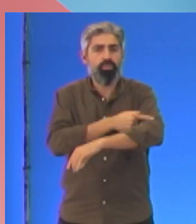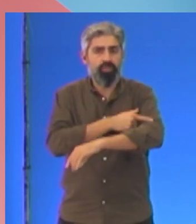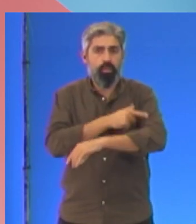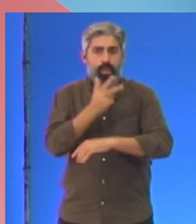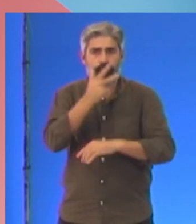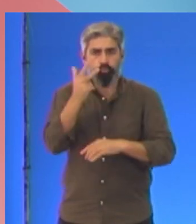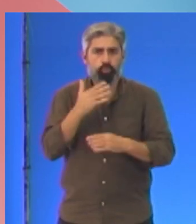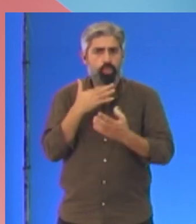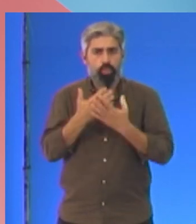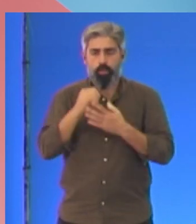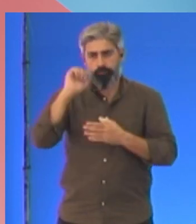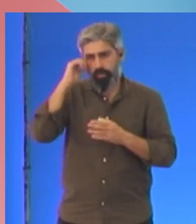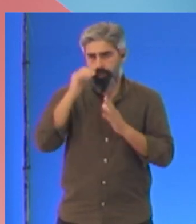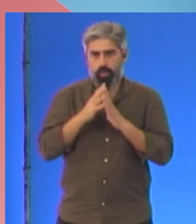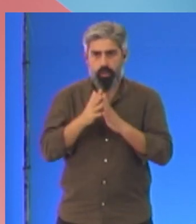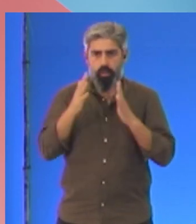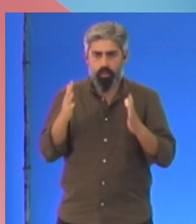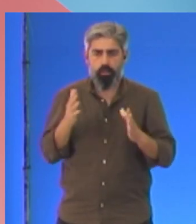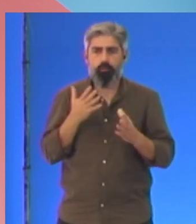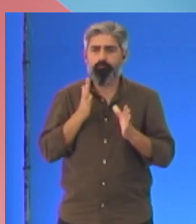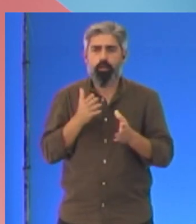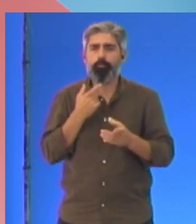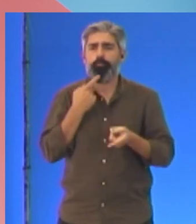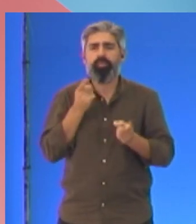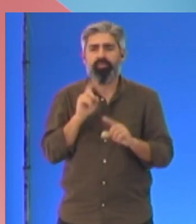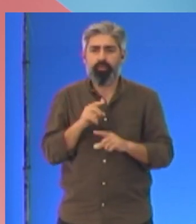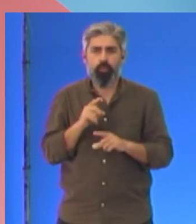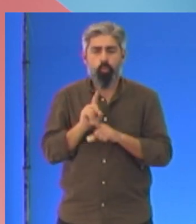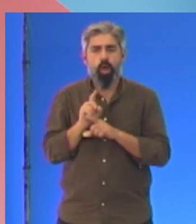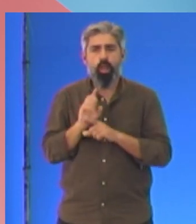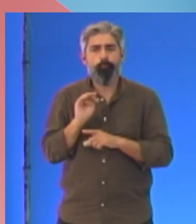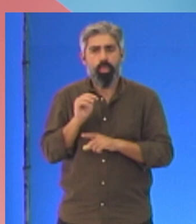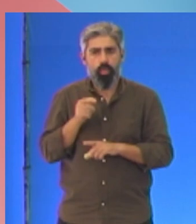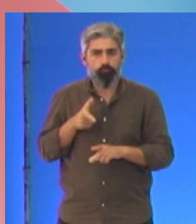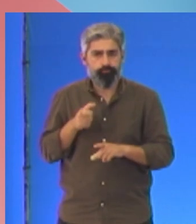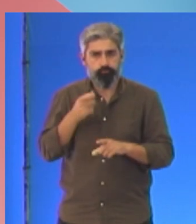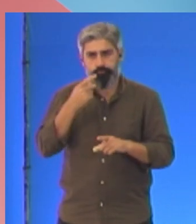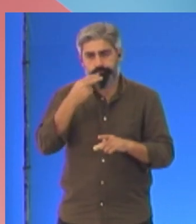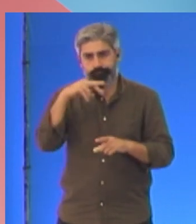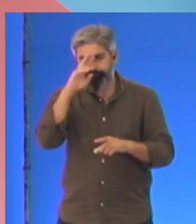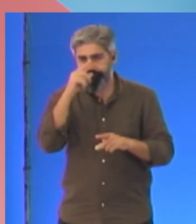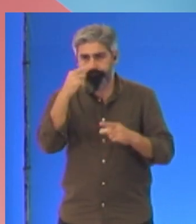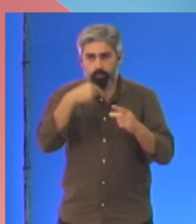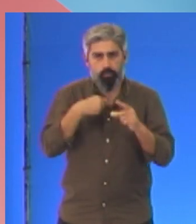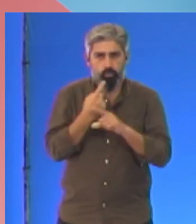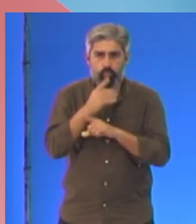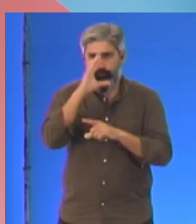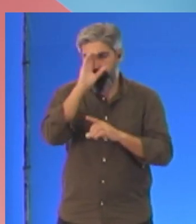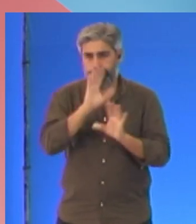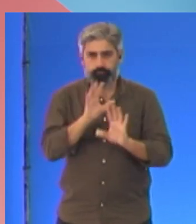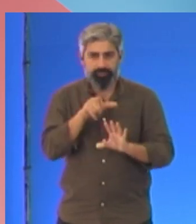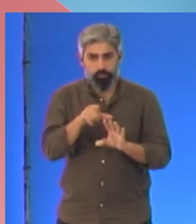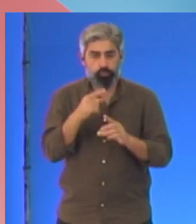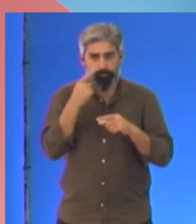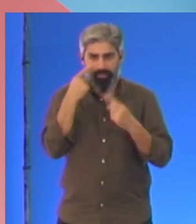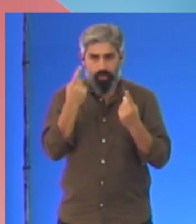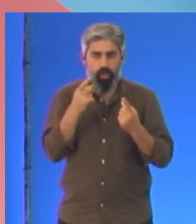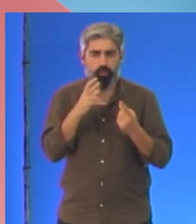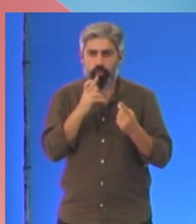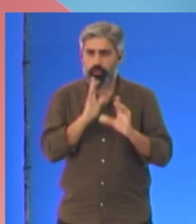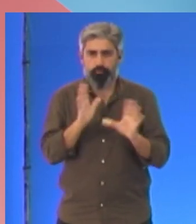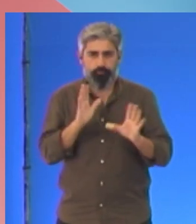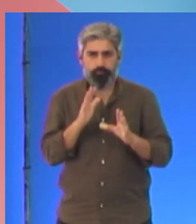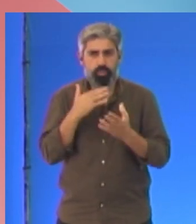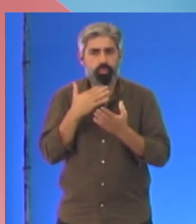Não me interessa agora comentar os repetidos tiros do pé no Governo. Só vos digo que este espetáculo horroroso é o desfecho de uma sucessão